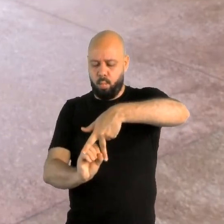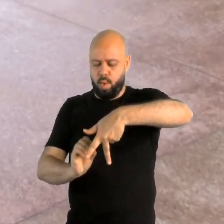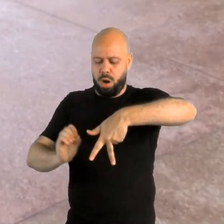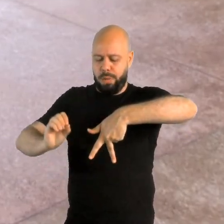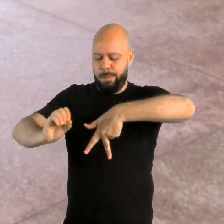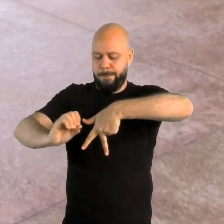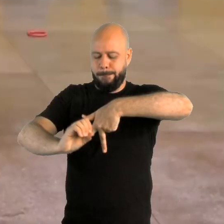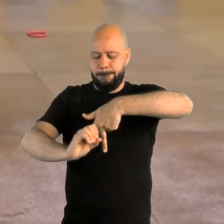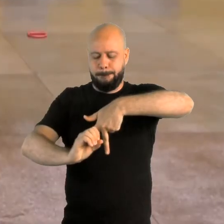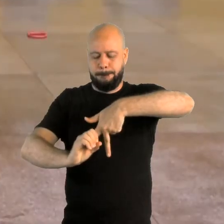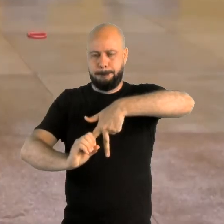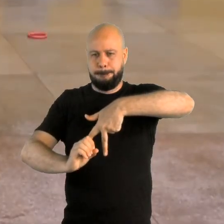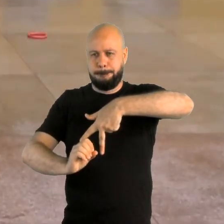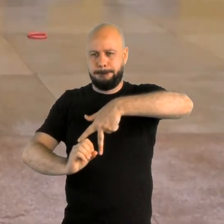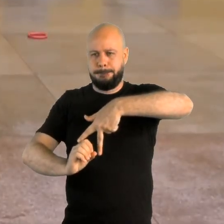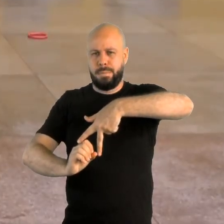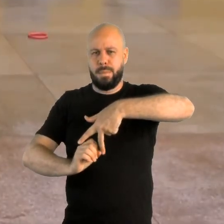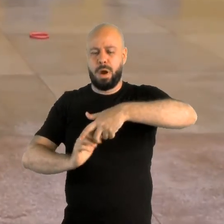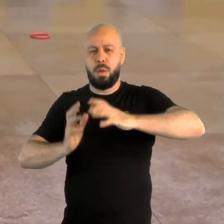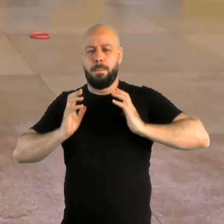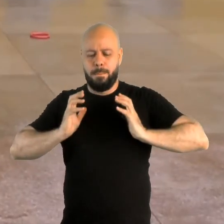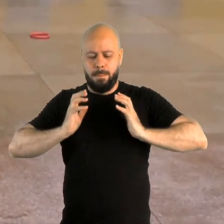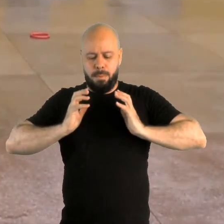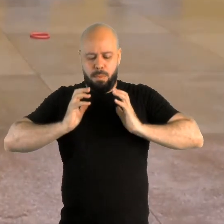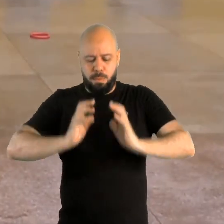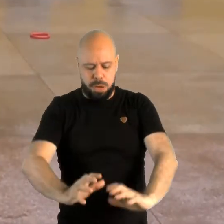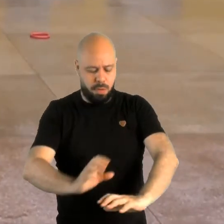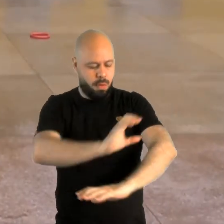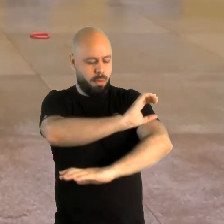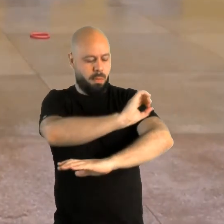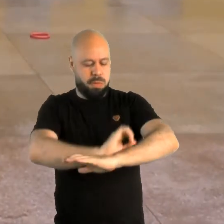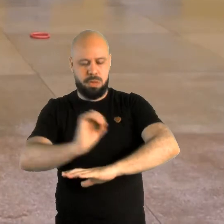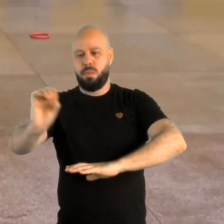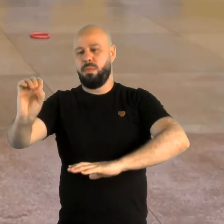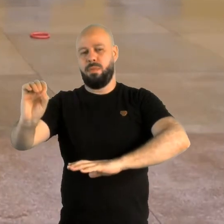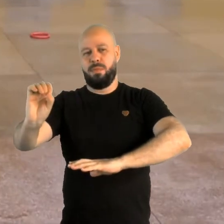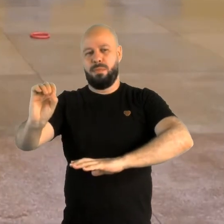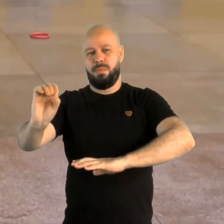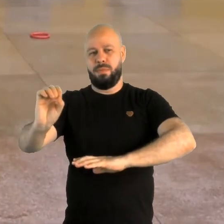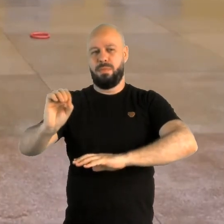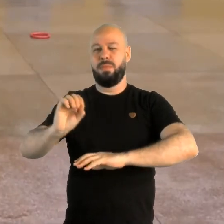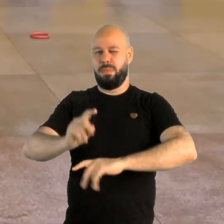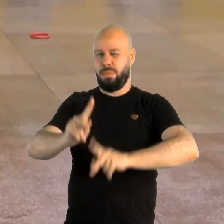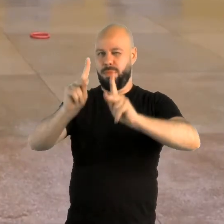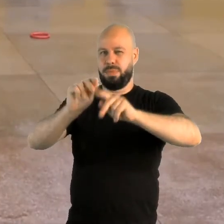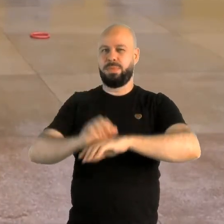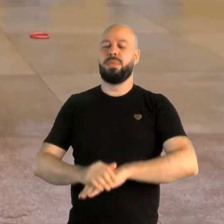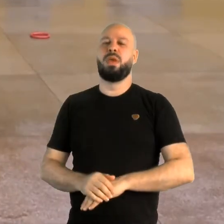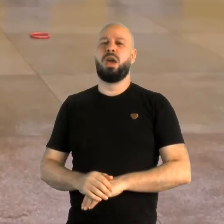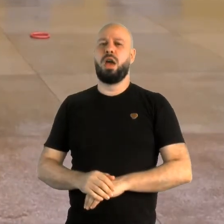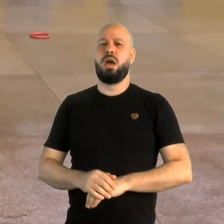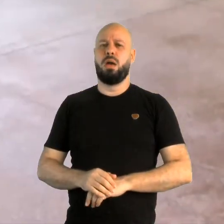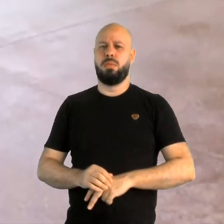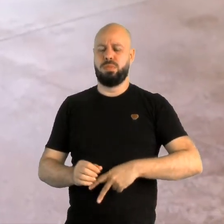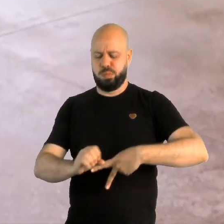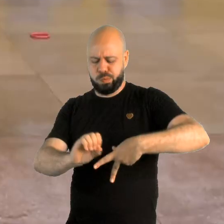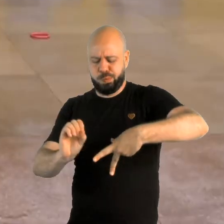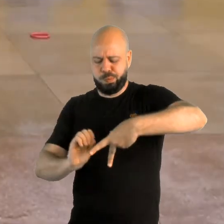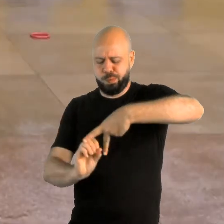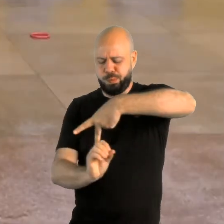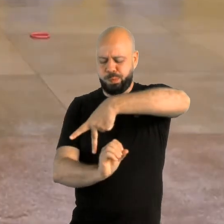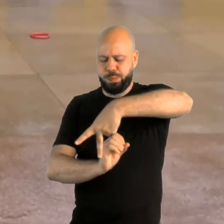direita, chão, até o colega. Ok? Direita, esquerda,